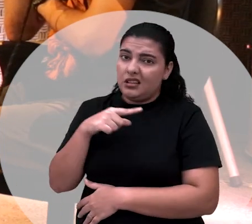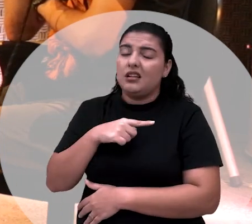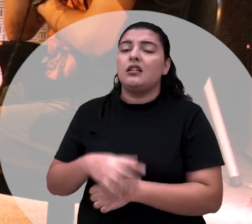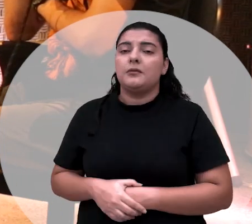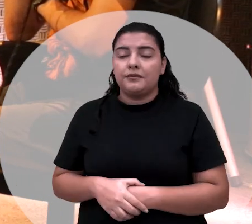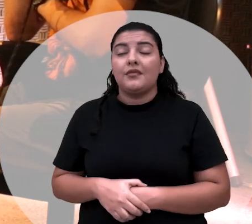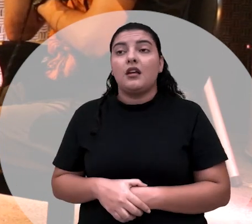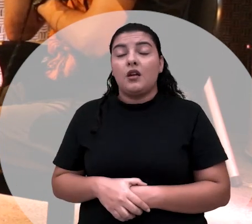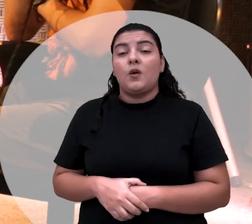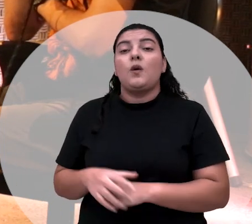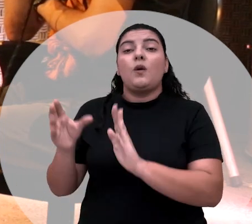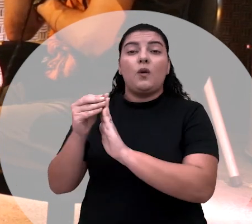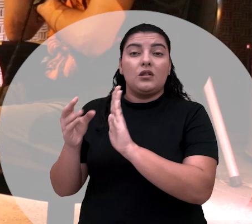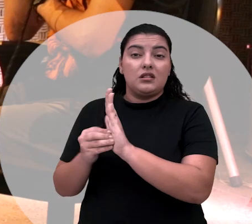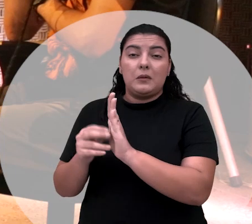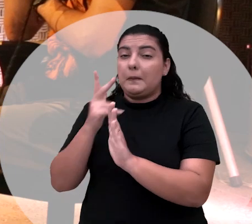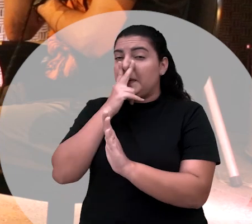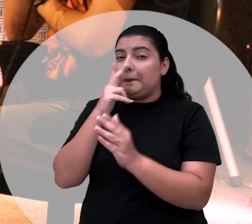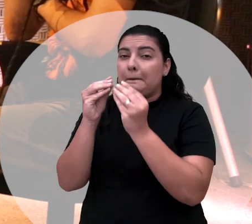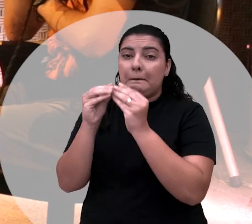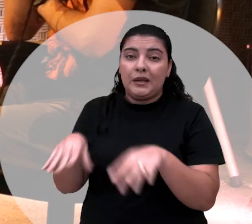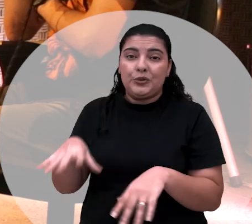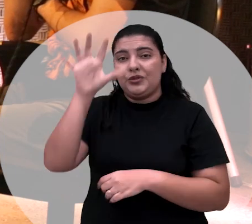Conteúdo que mancha a Umbanda.